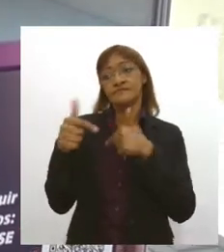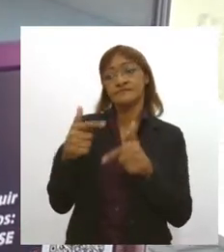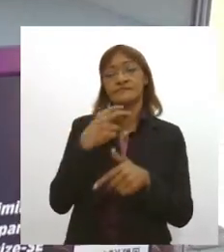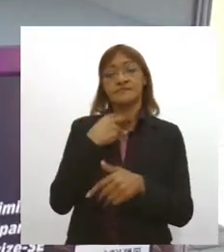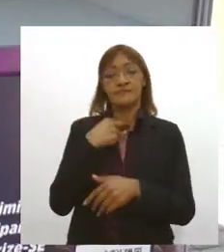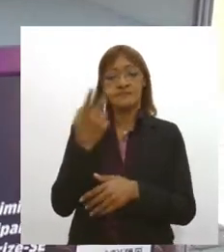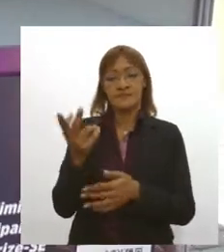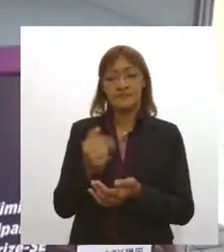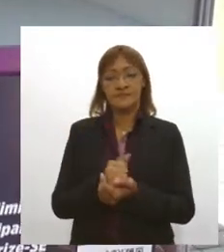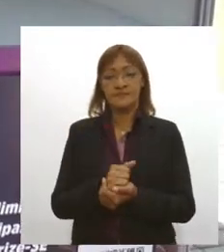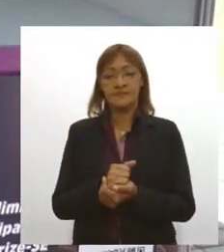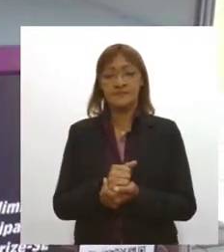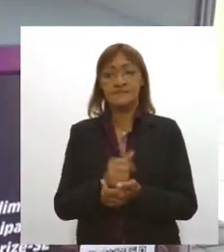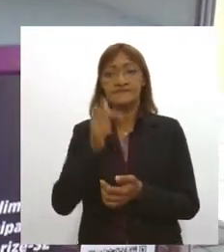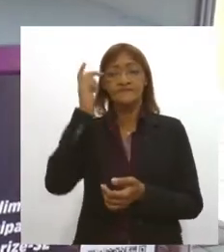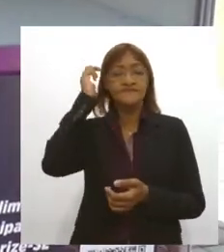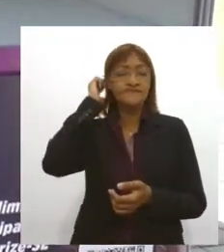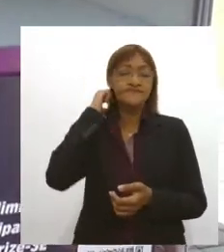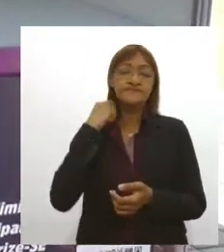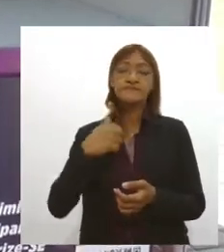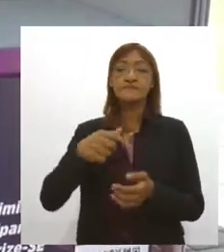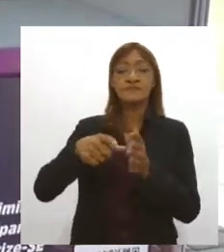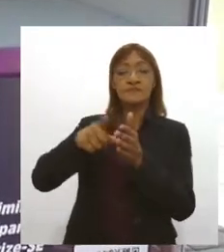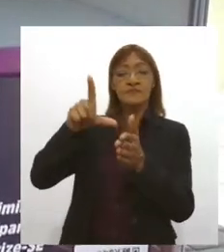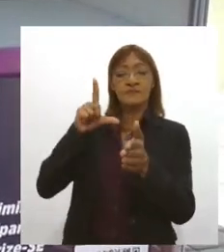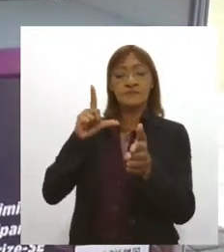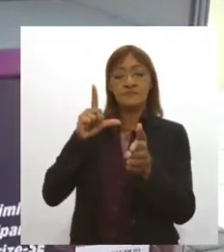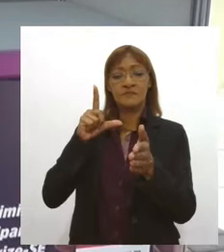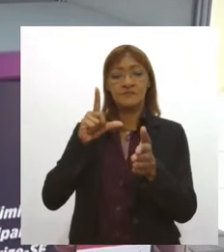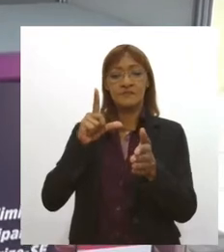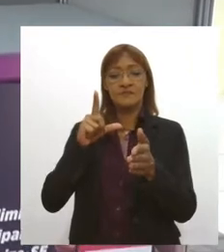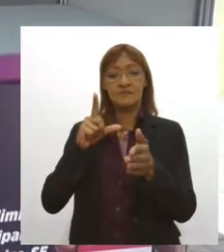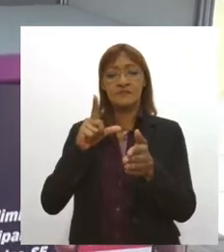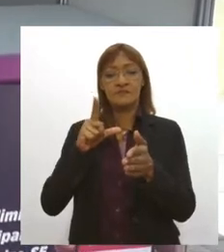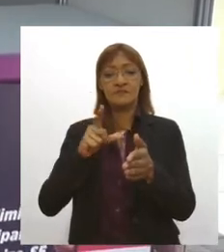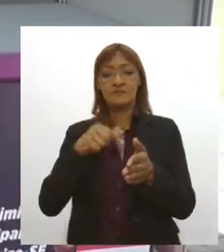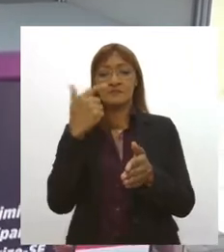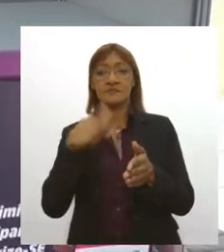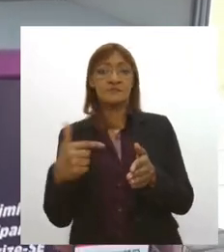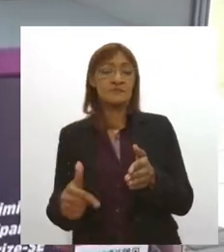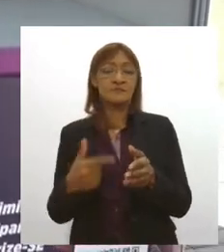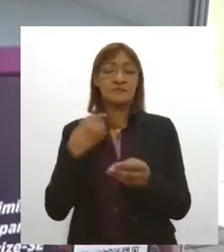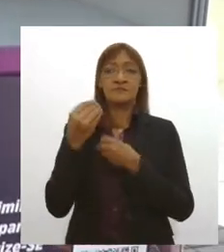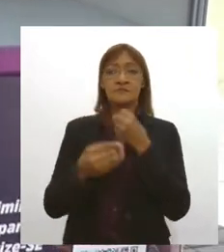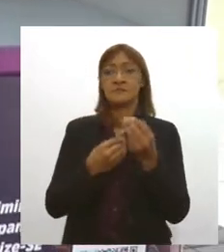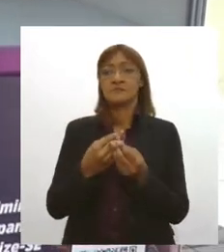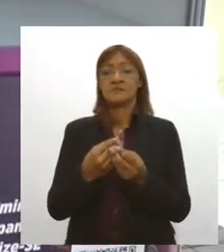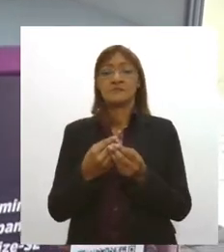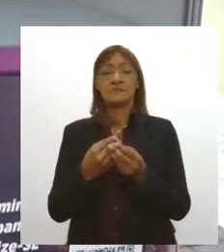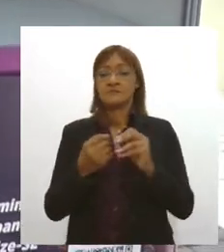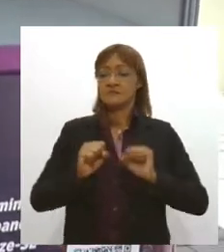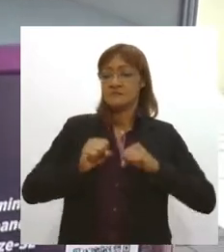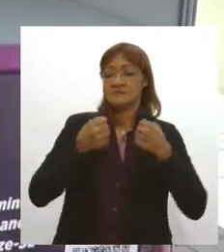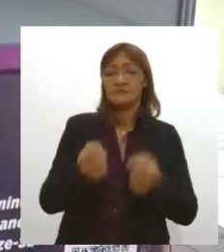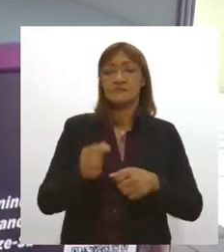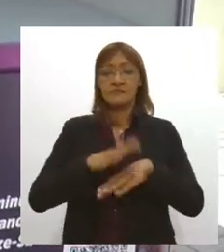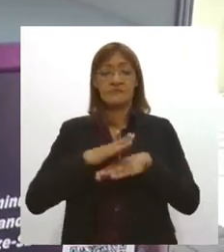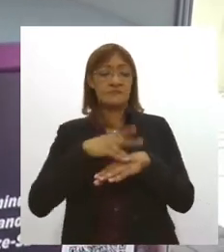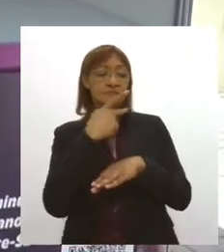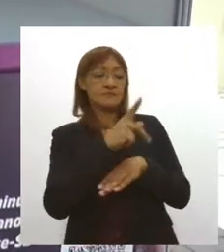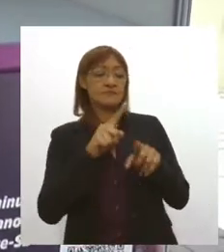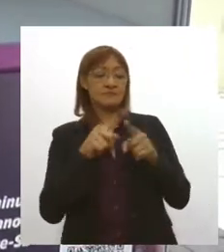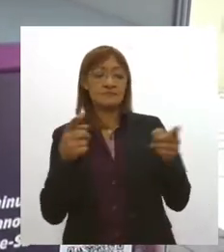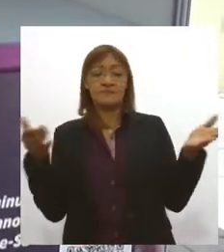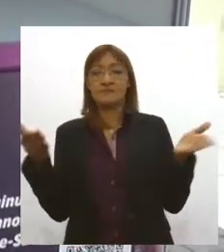suas atividades. Setores que antes não faziam parte, né, não apresentavam demanda, se viravam por conta própria, e agora a gente